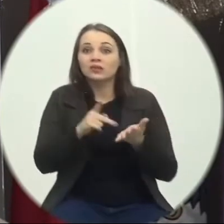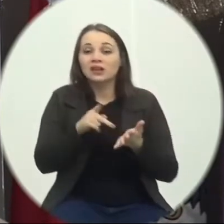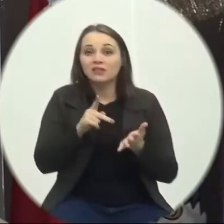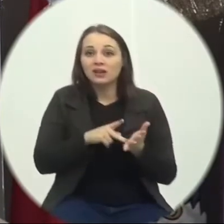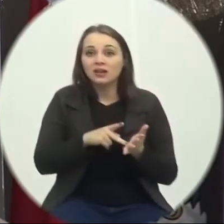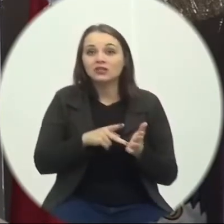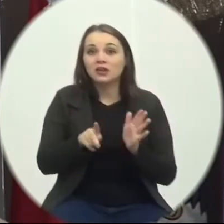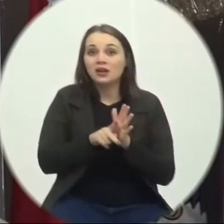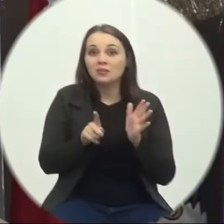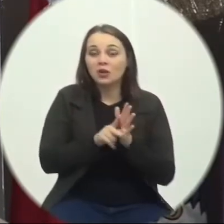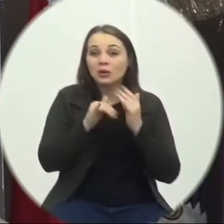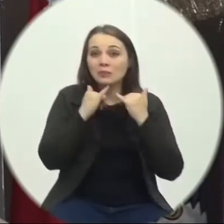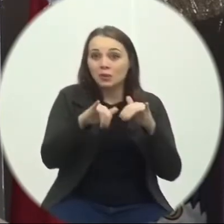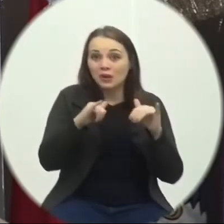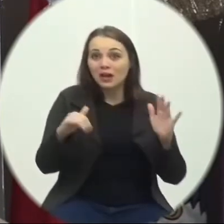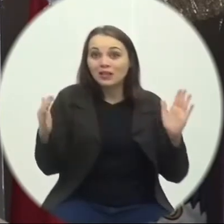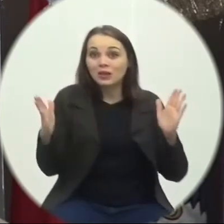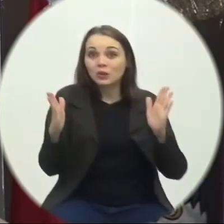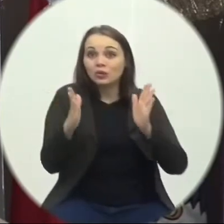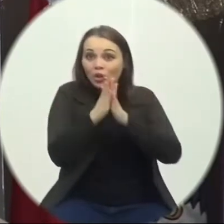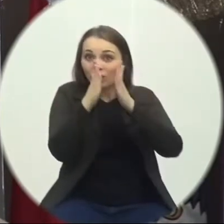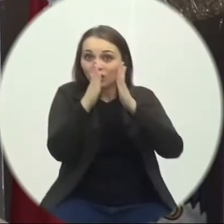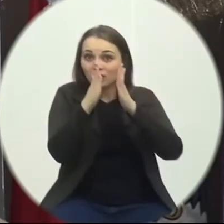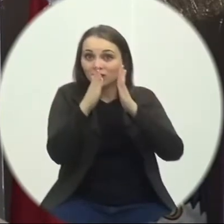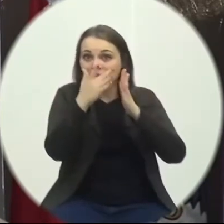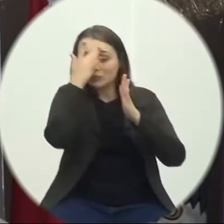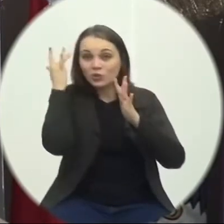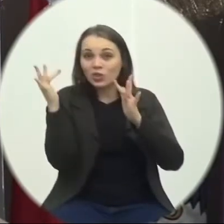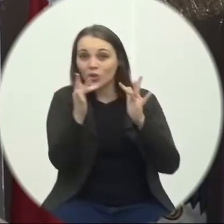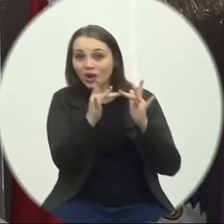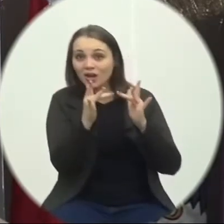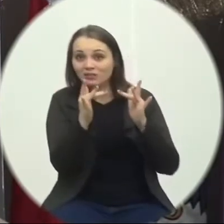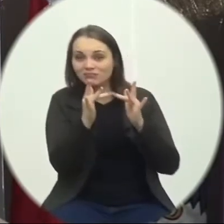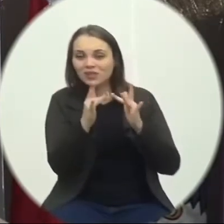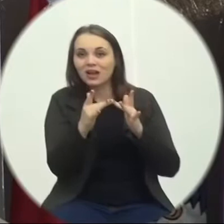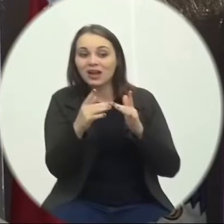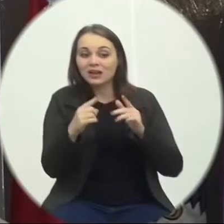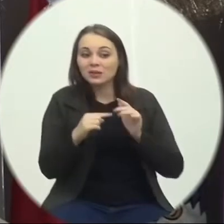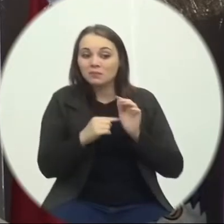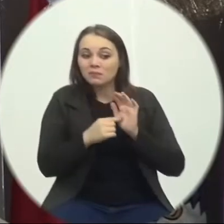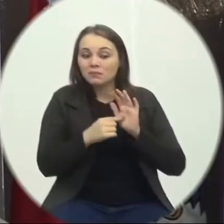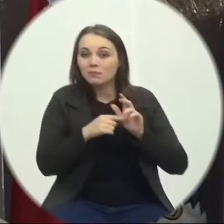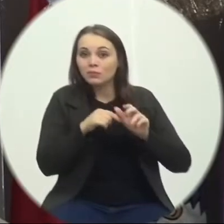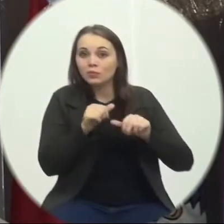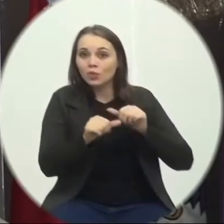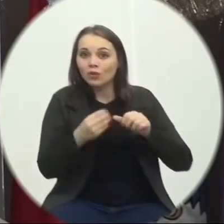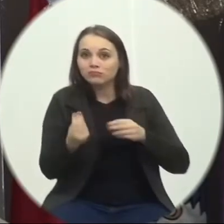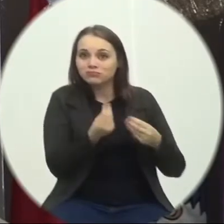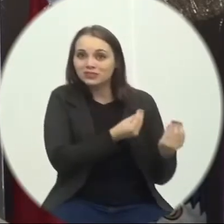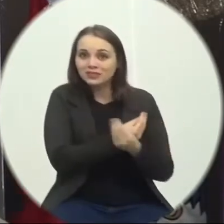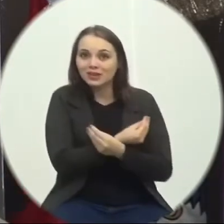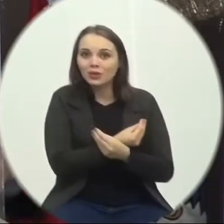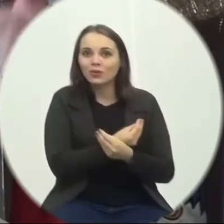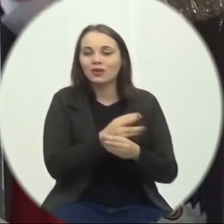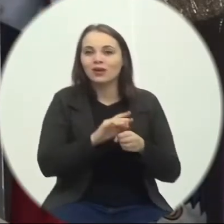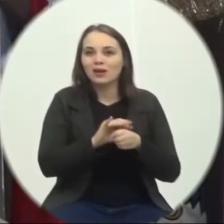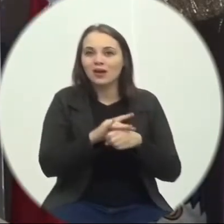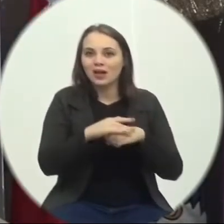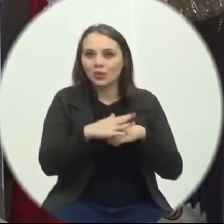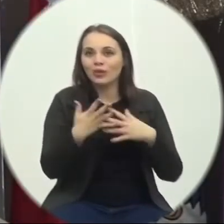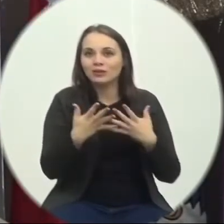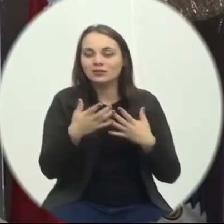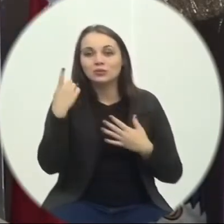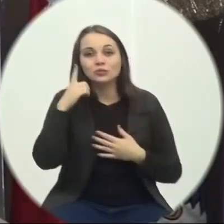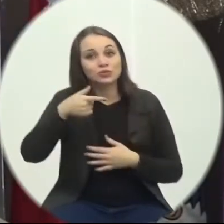Mostra Que o toque Na mão É que transmitiu A doença Né O governo do estado Inclusive no dia de